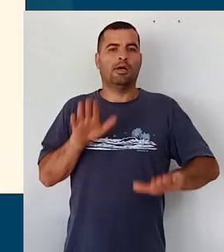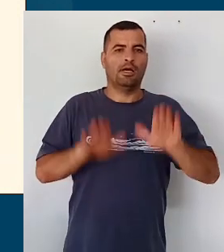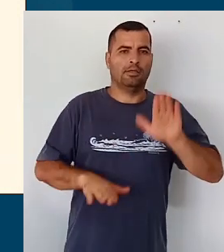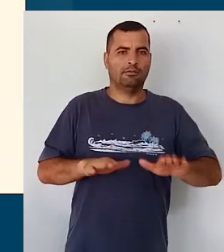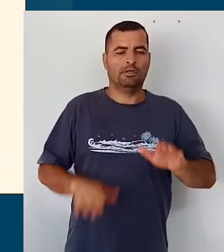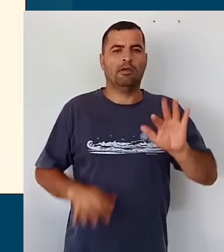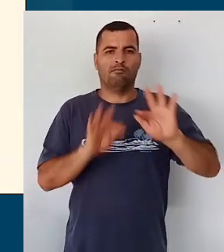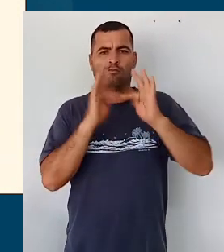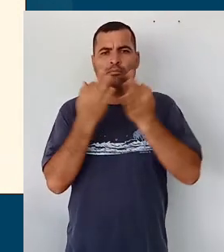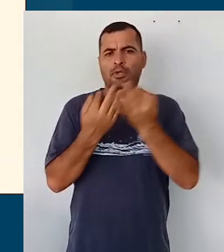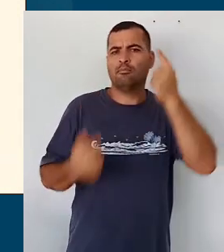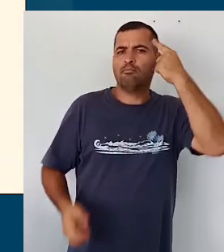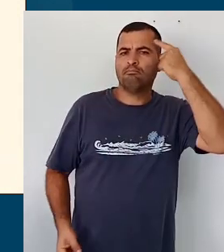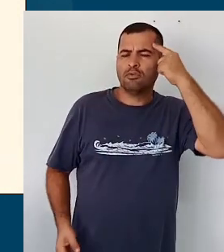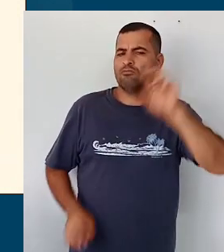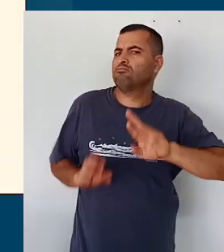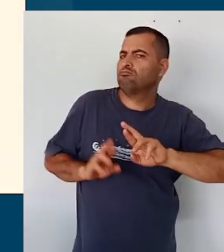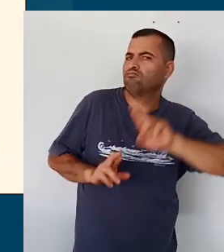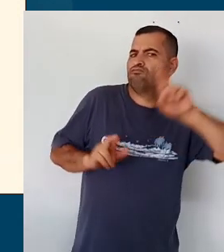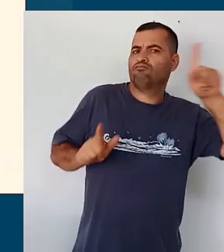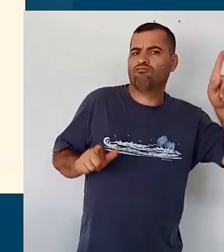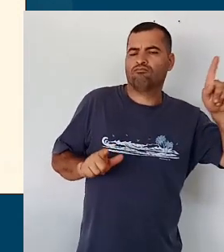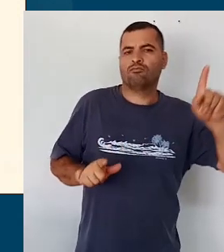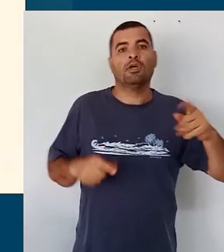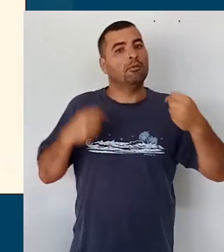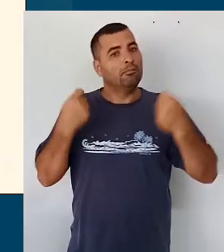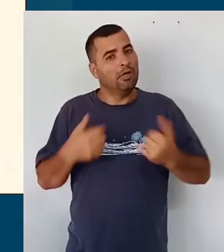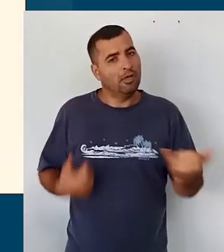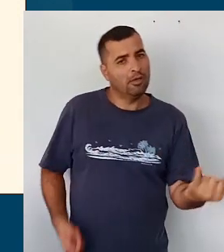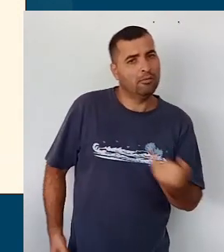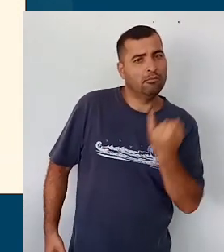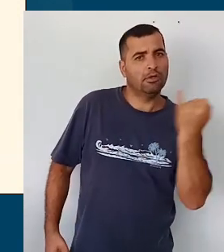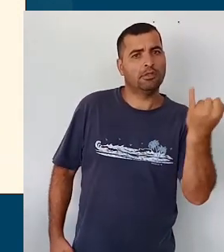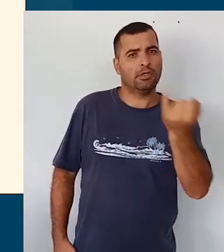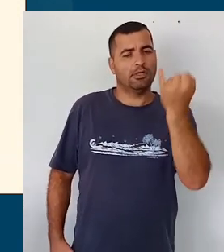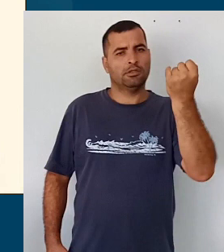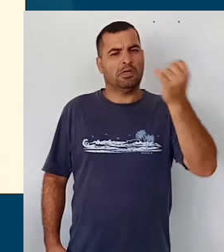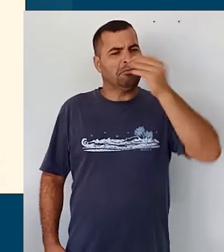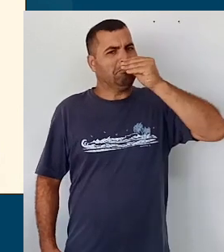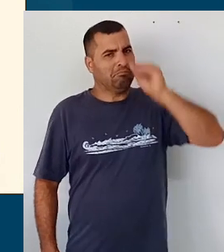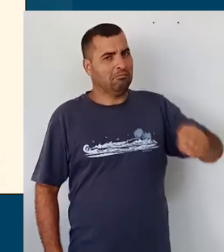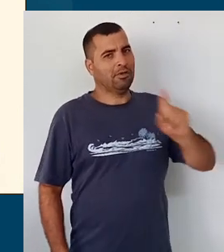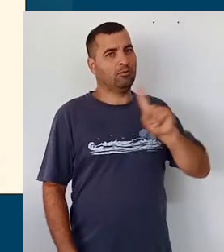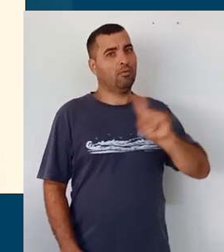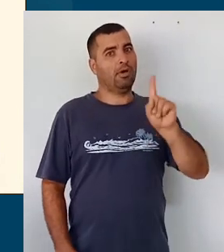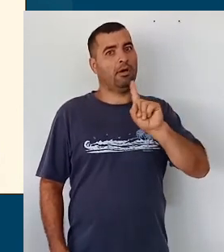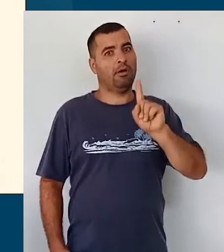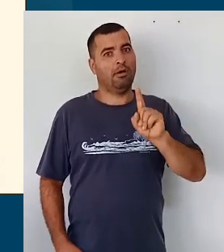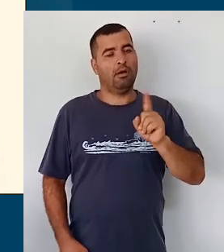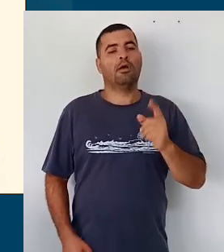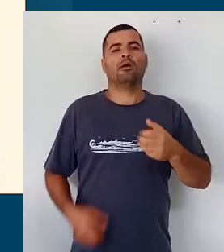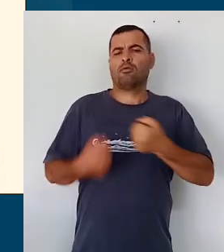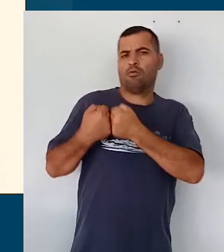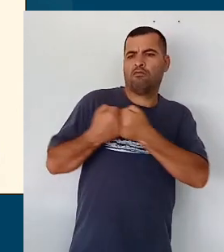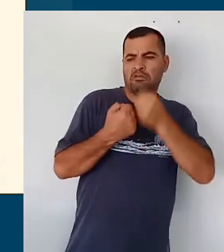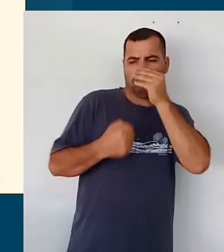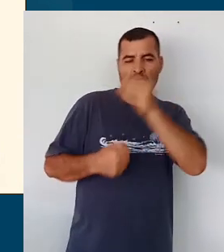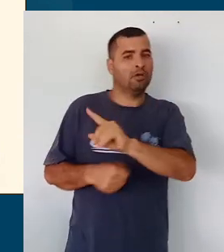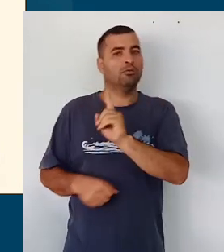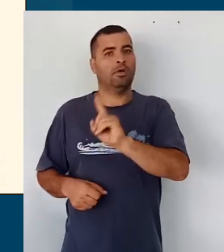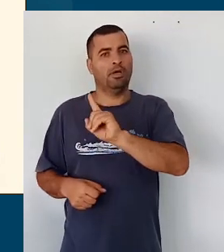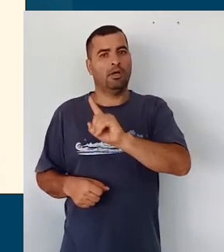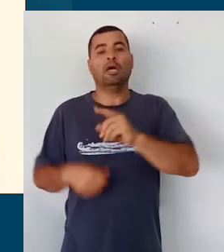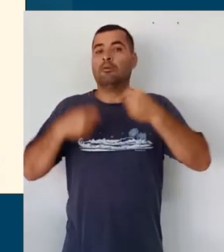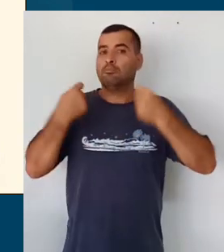às vezes, pensar de formas diferentes da escola, mas que é importante não ignorar esses conflitos, mas trazer para